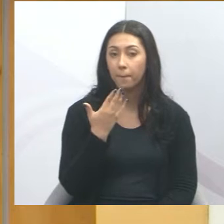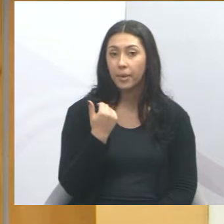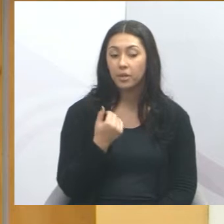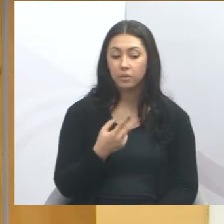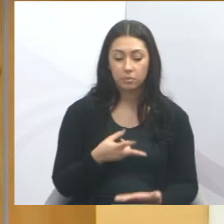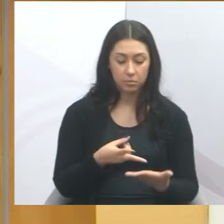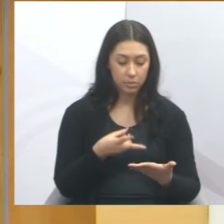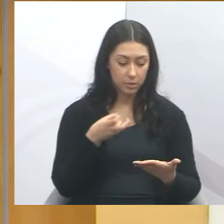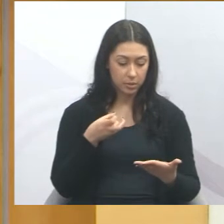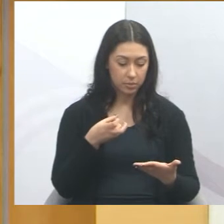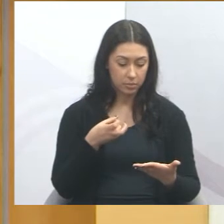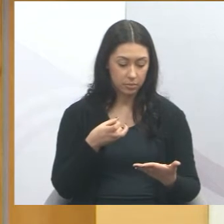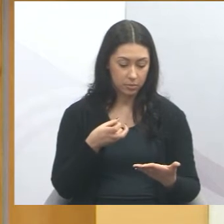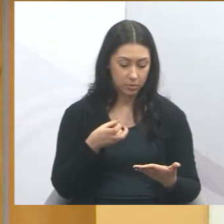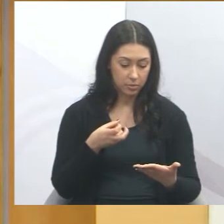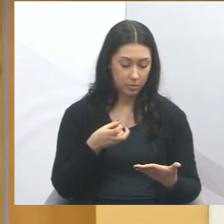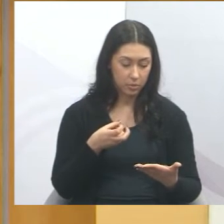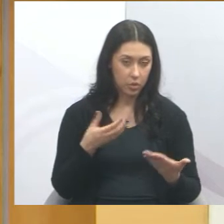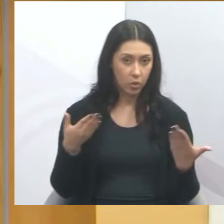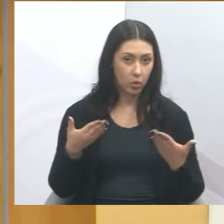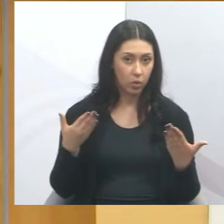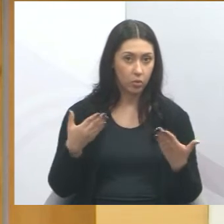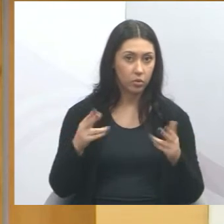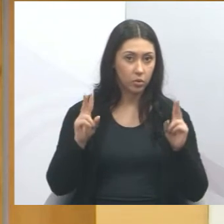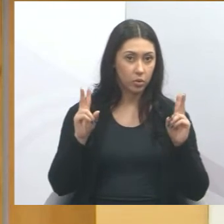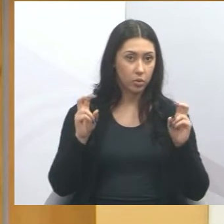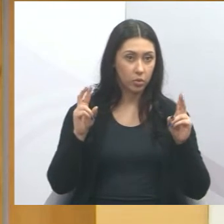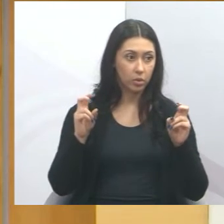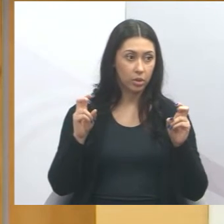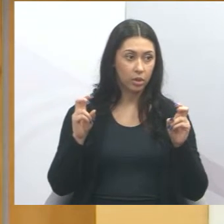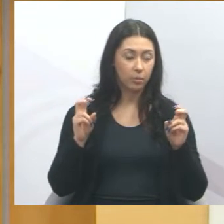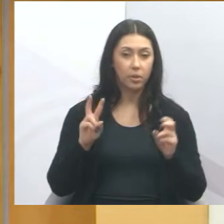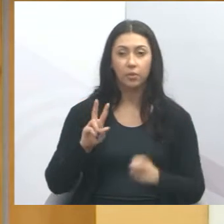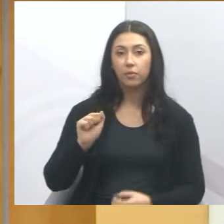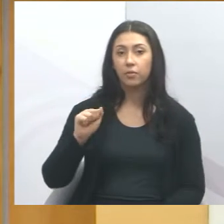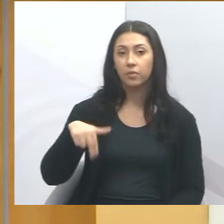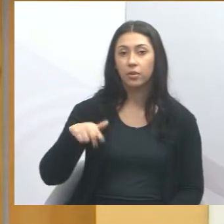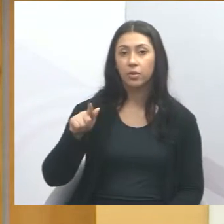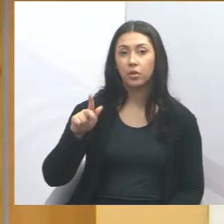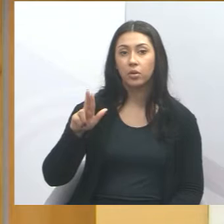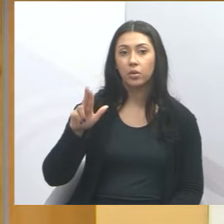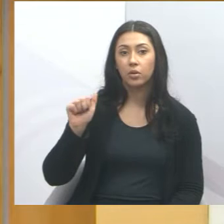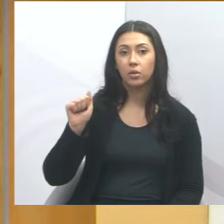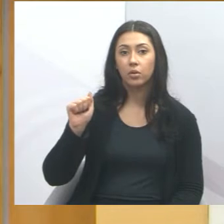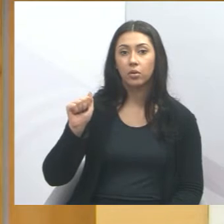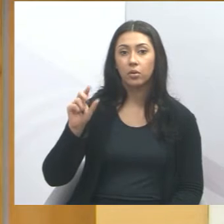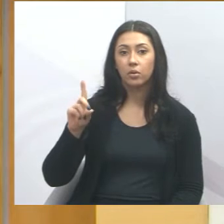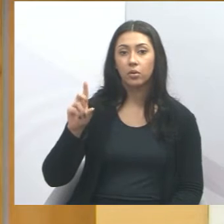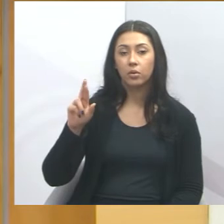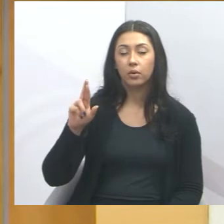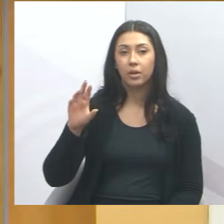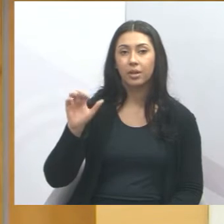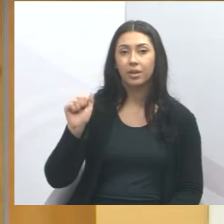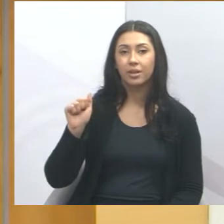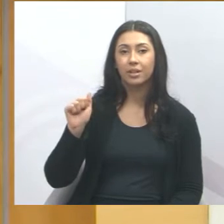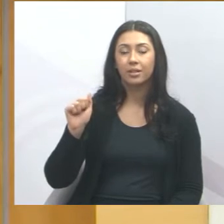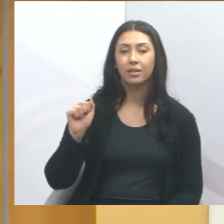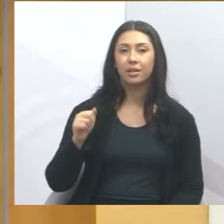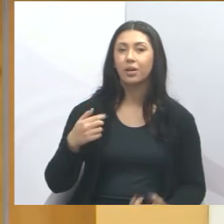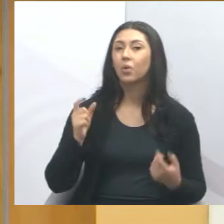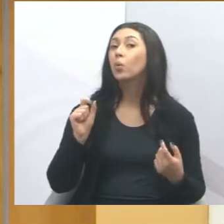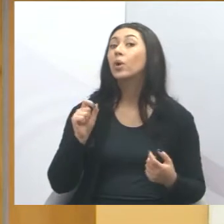verifiquei que o tema hoje, na TV Vanguarda, foi o transporte público. As pessoas